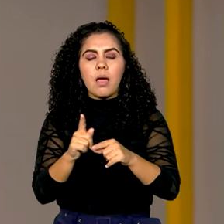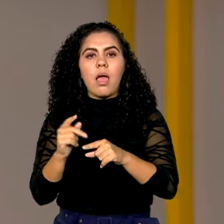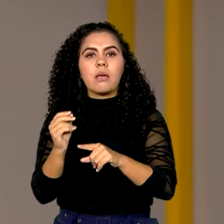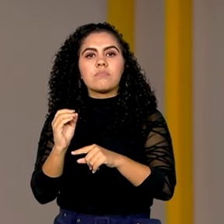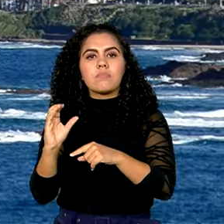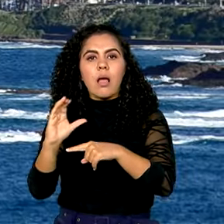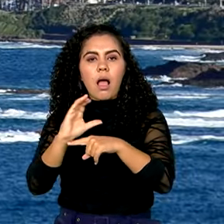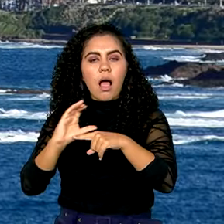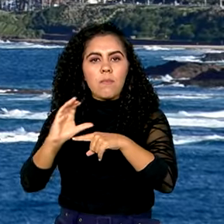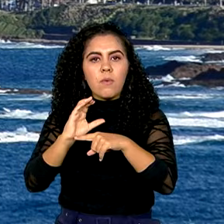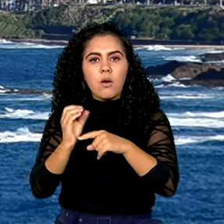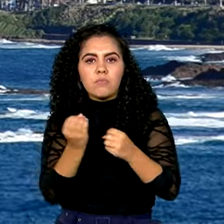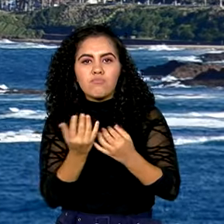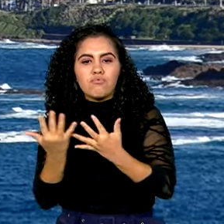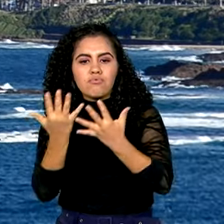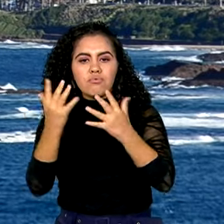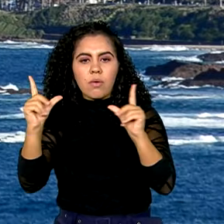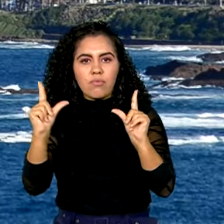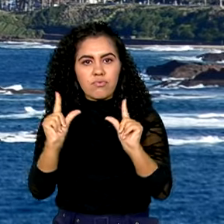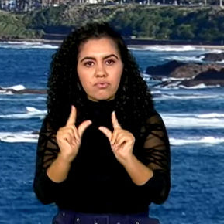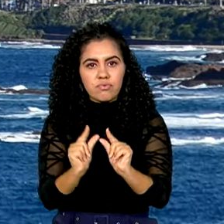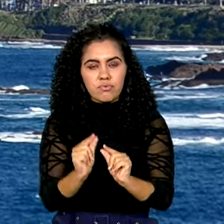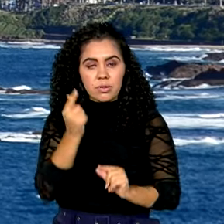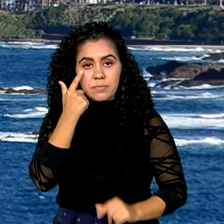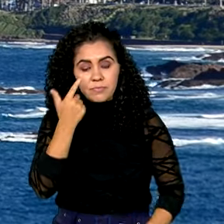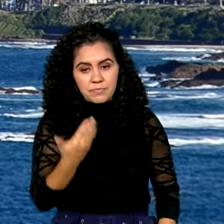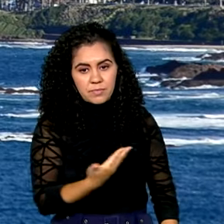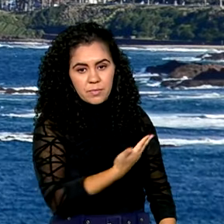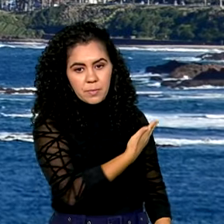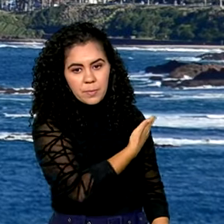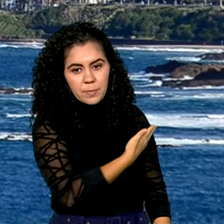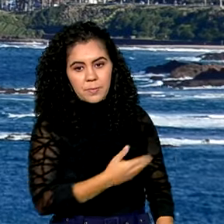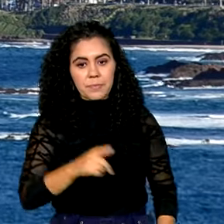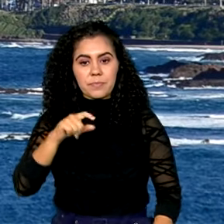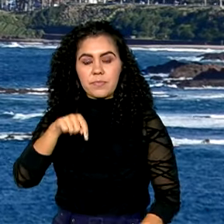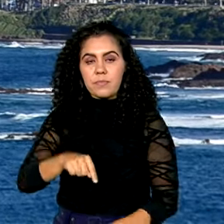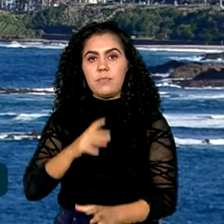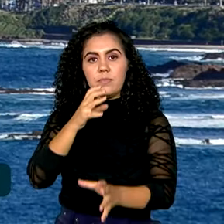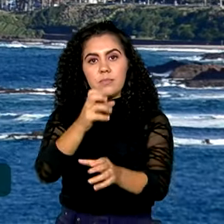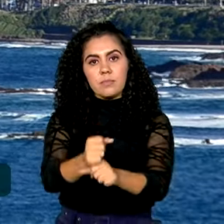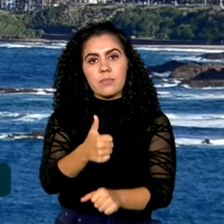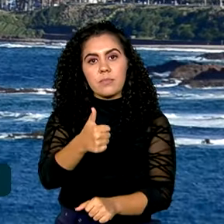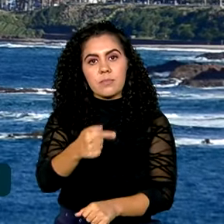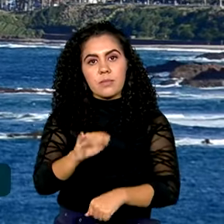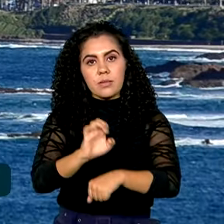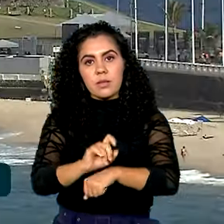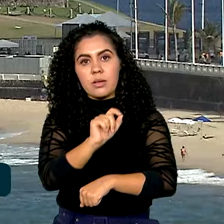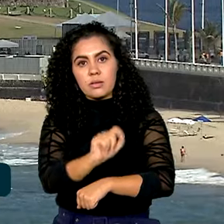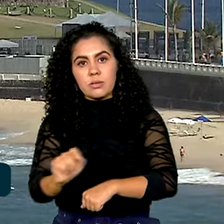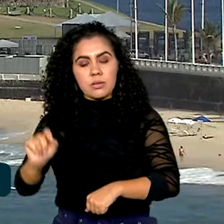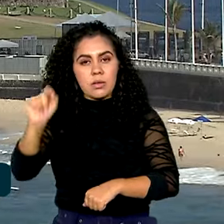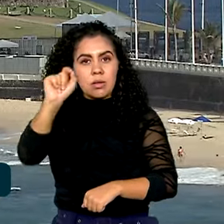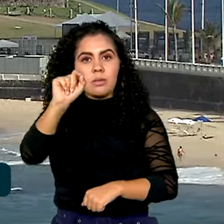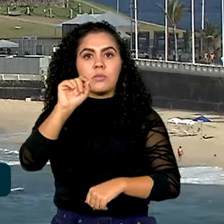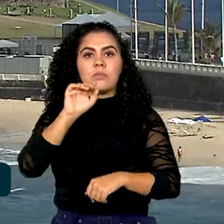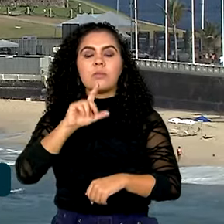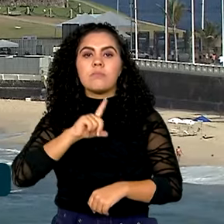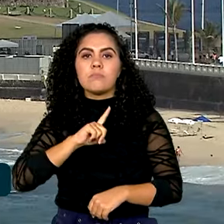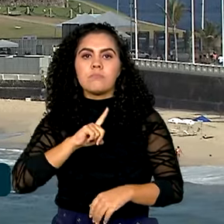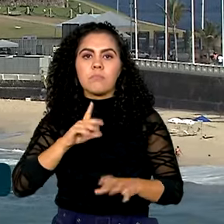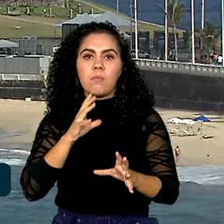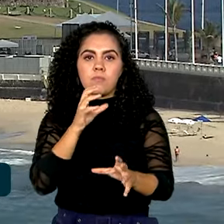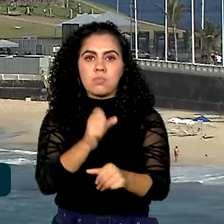marítima. O Brasil possui 17 estados banhados pelo Oceano Atlântico, que somam